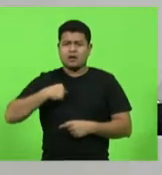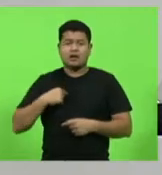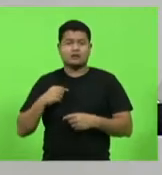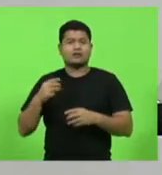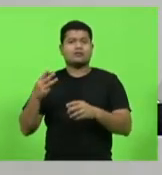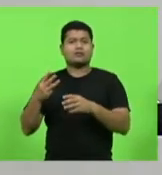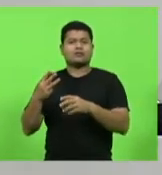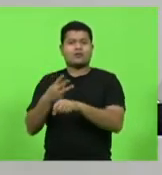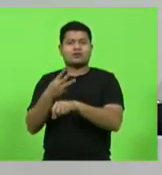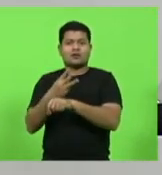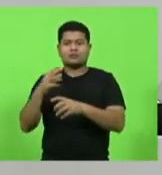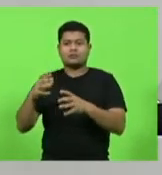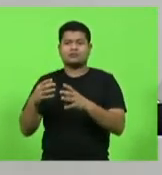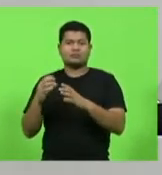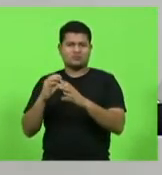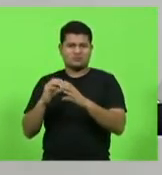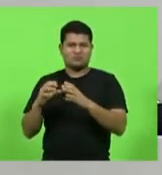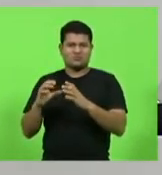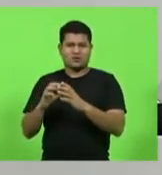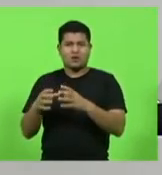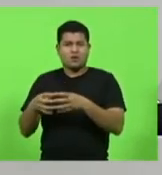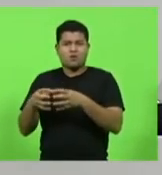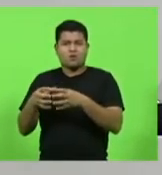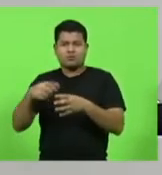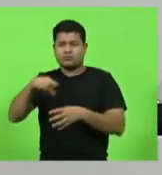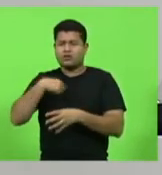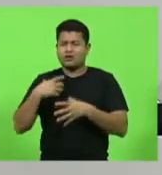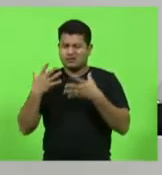pressão foste aceitado, por isso que eu te chamo de creonte.